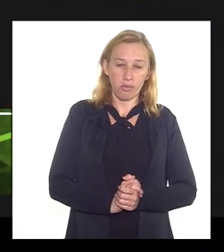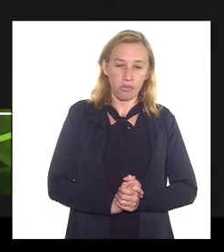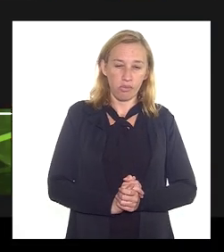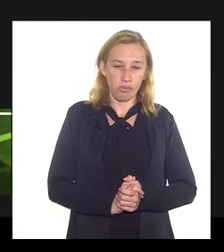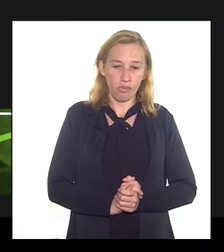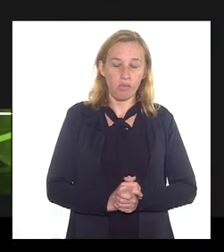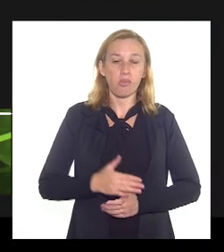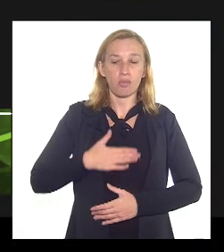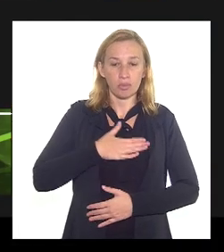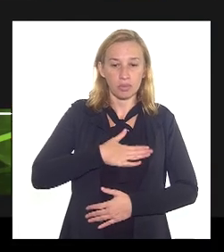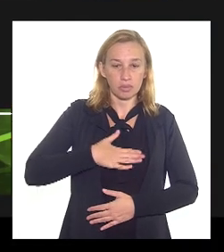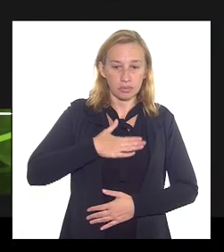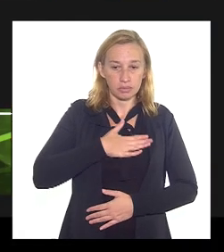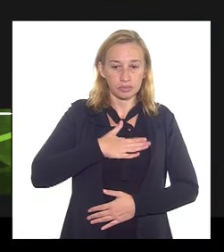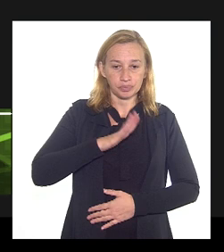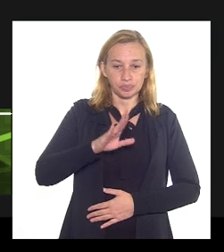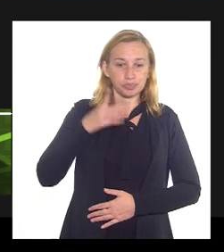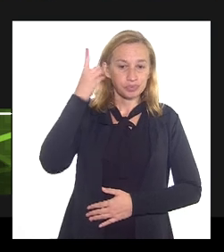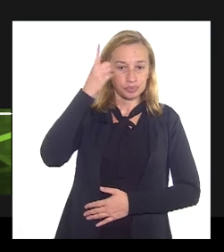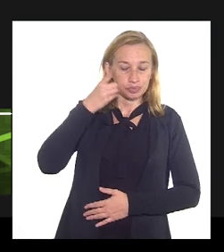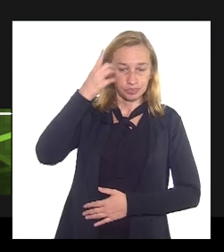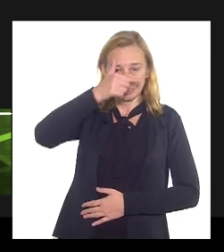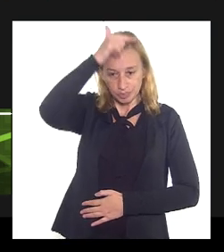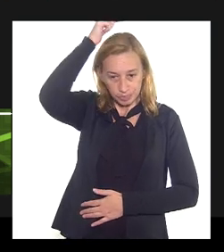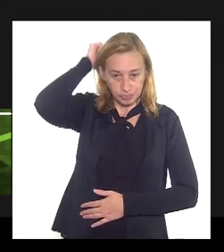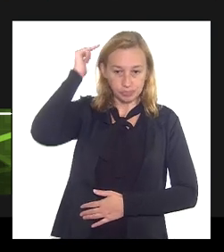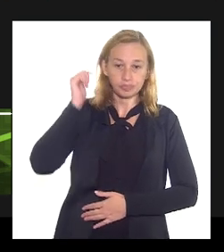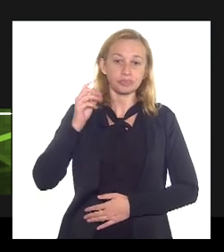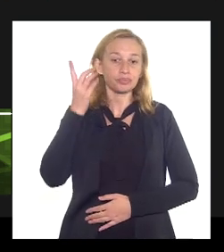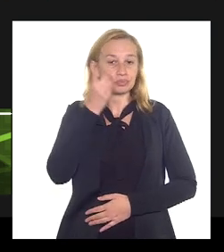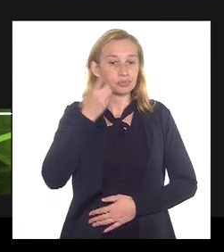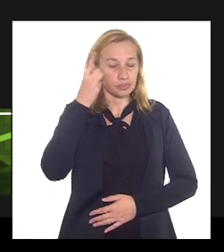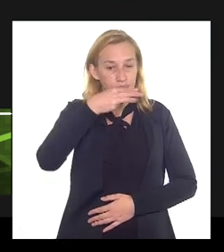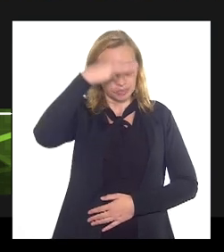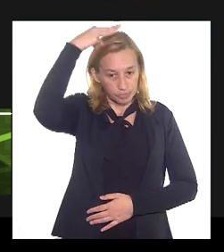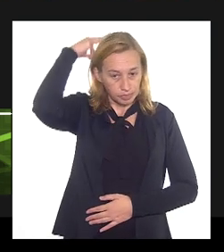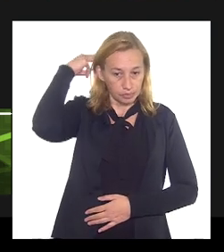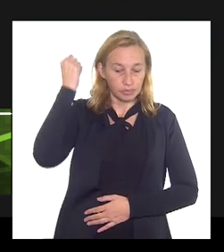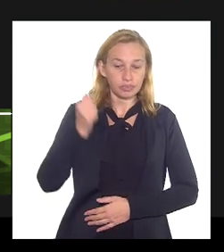eu gostaria deputado Luiz Paulo não deputado Marcos